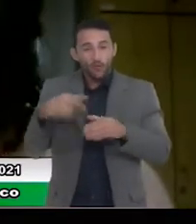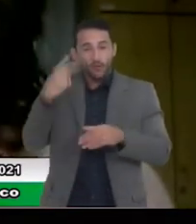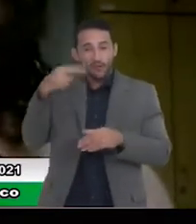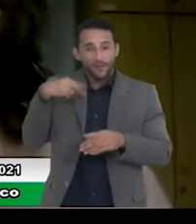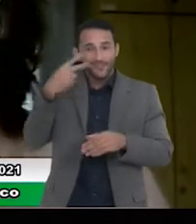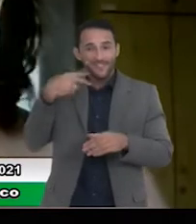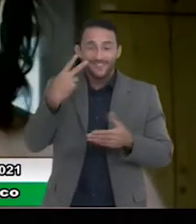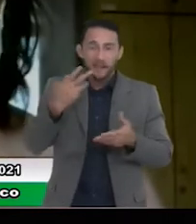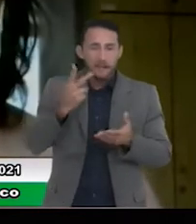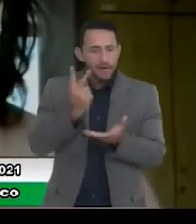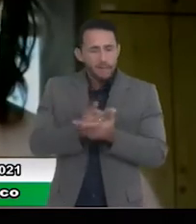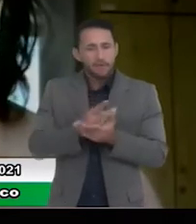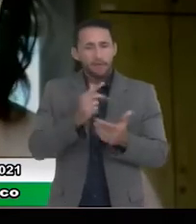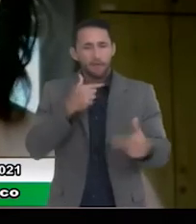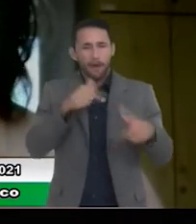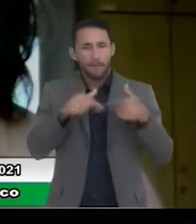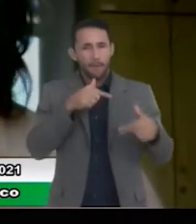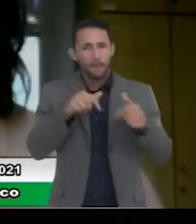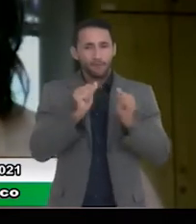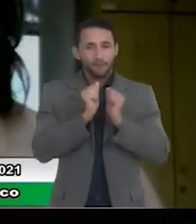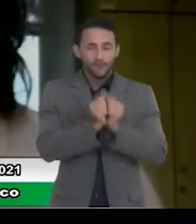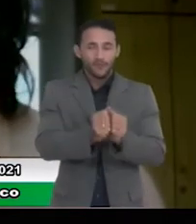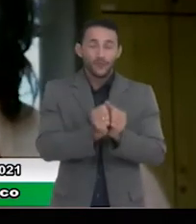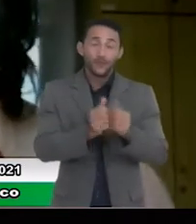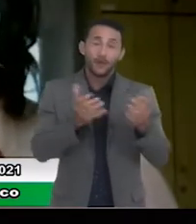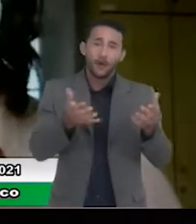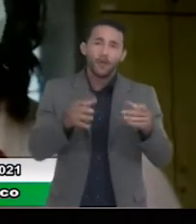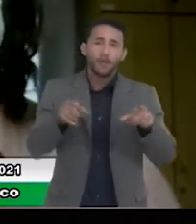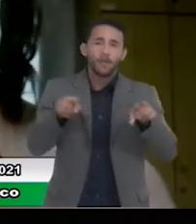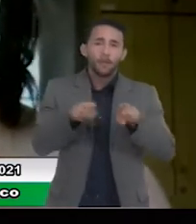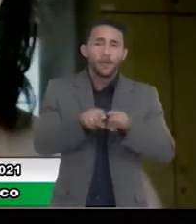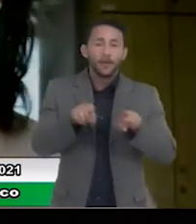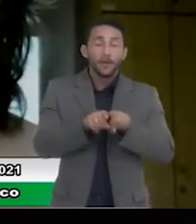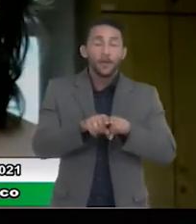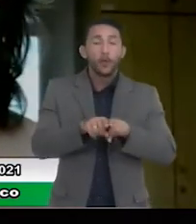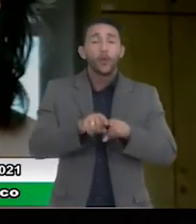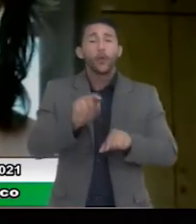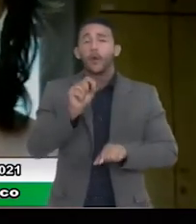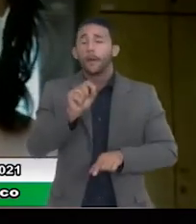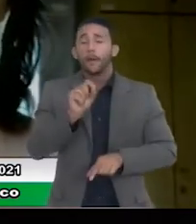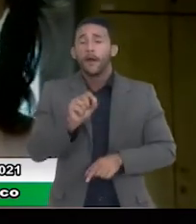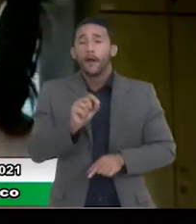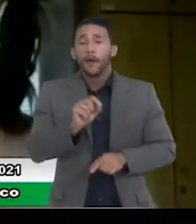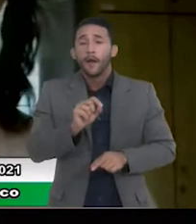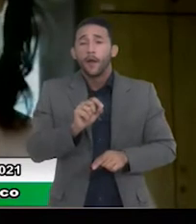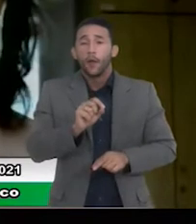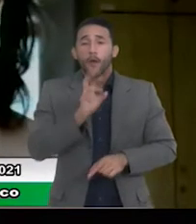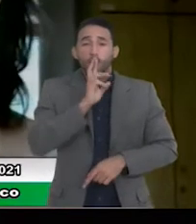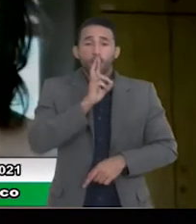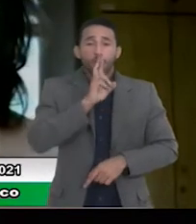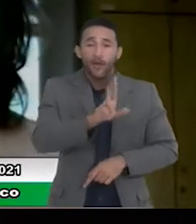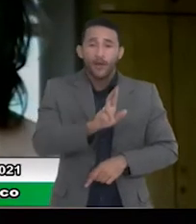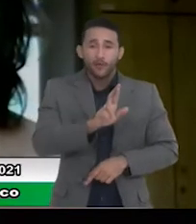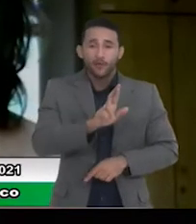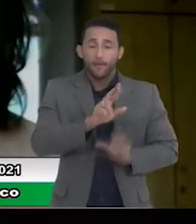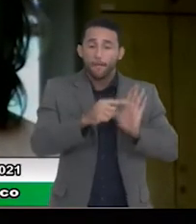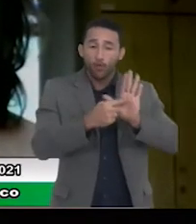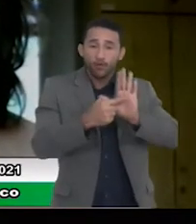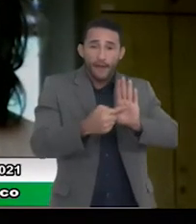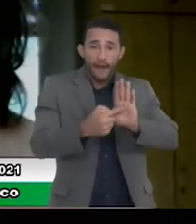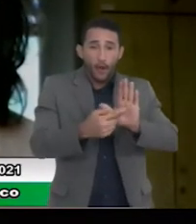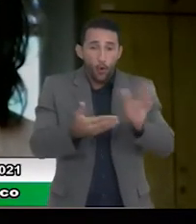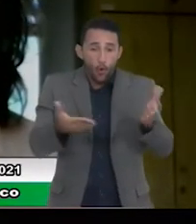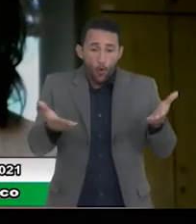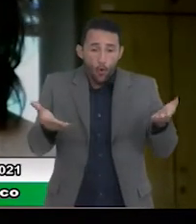juntos, viu, pessoal? E também estou muito feliz porque os resultados que a gente vem trazer aqui são muito bons, a gente sente